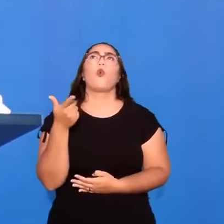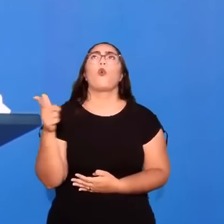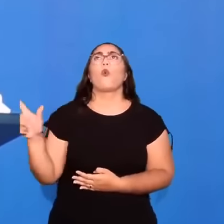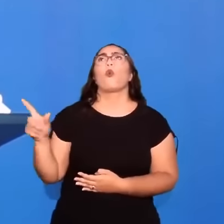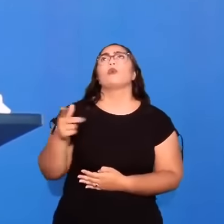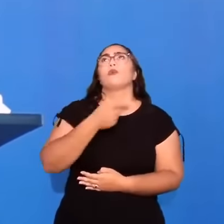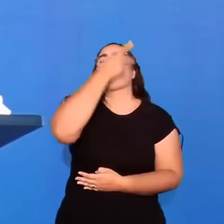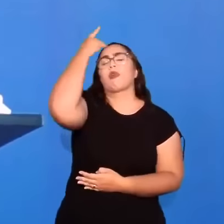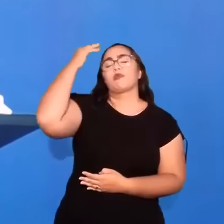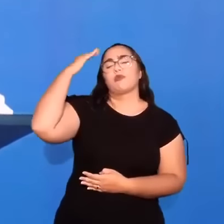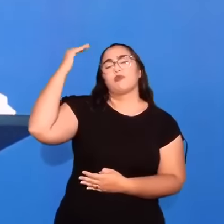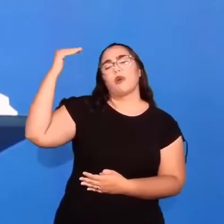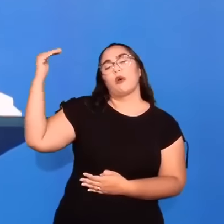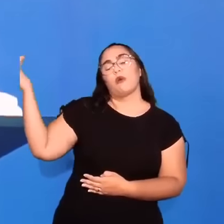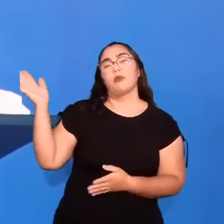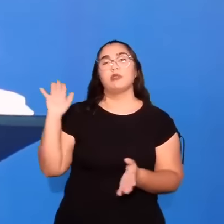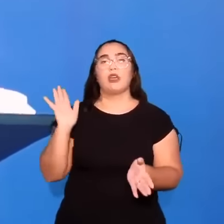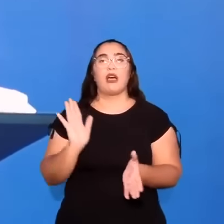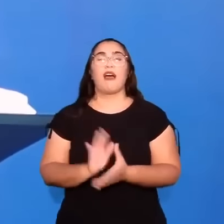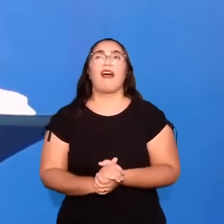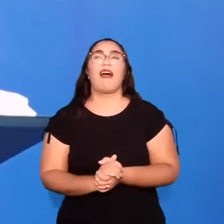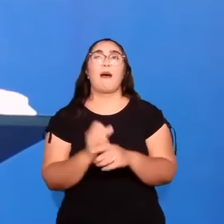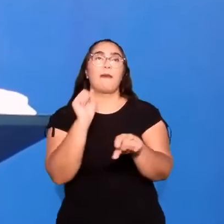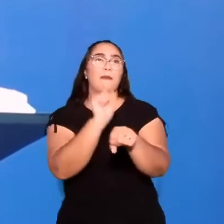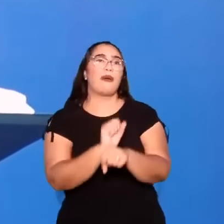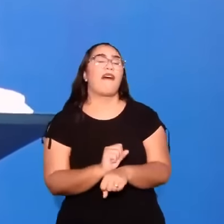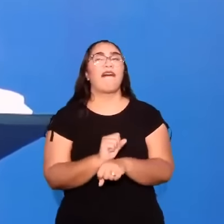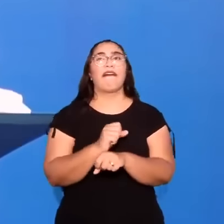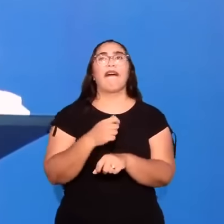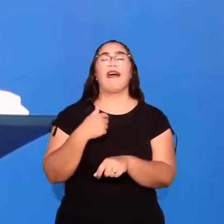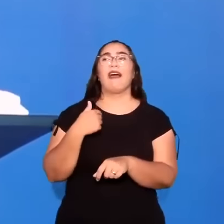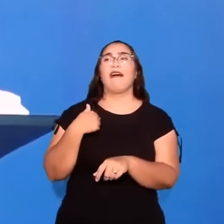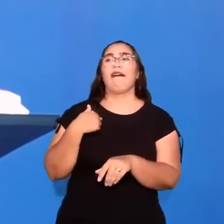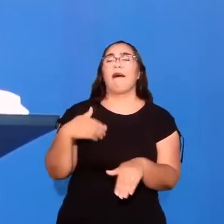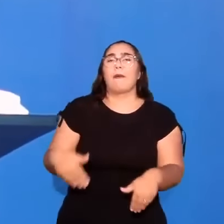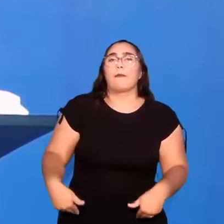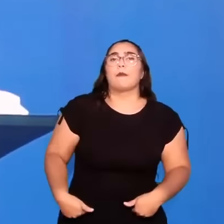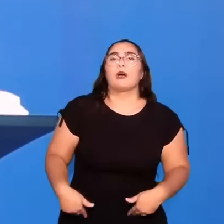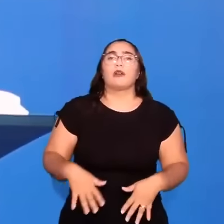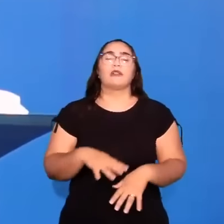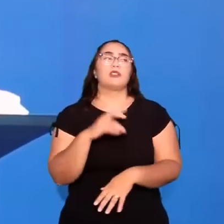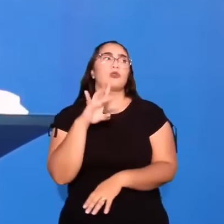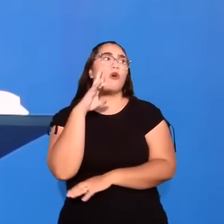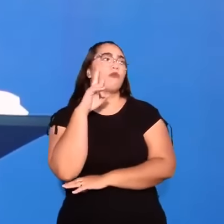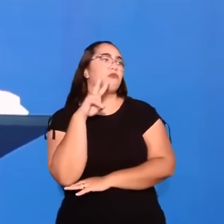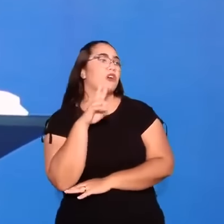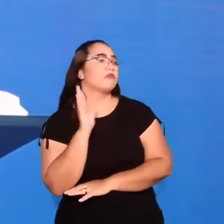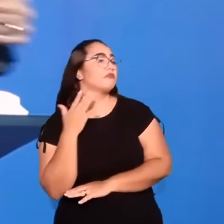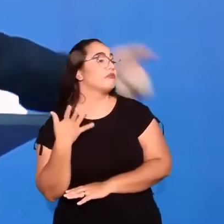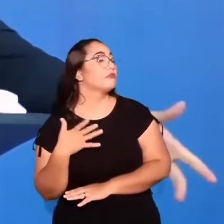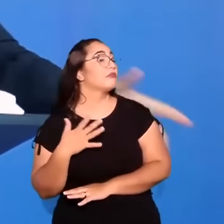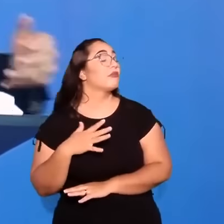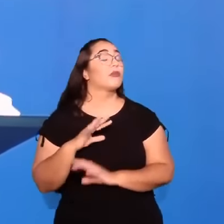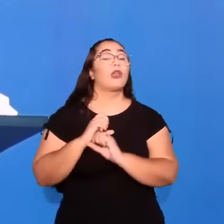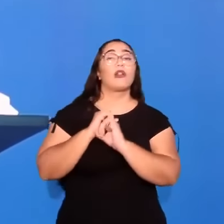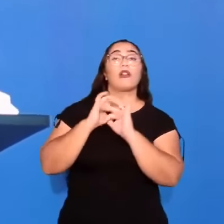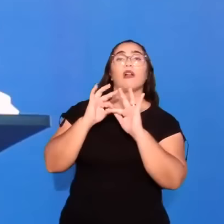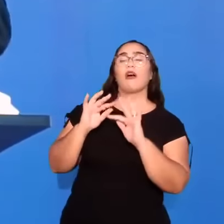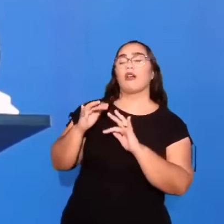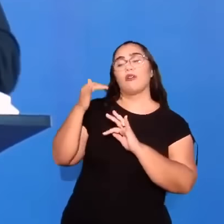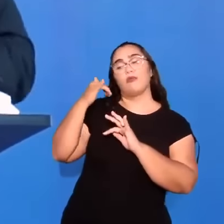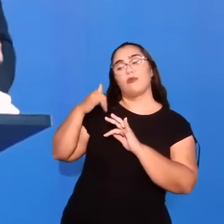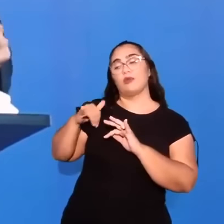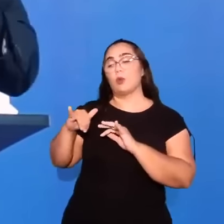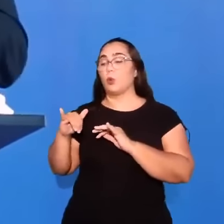Washer está. Aí já parou. Já não luta mais. Dá uma olhadinha assim. Eita glória. Já liga o celular.